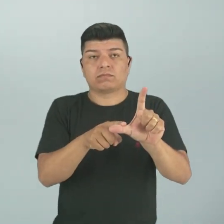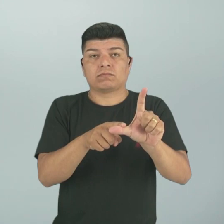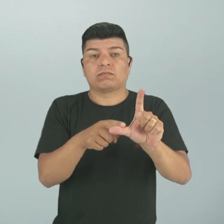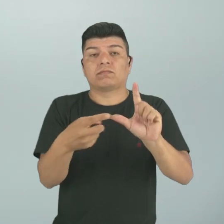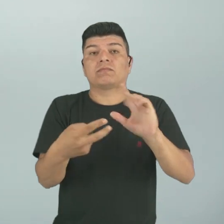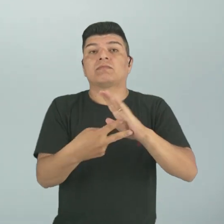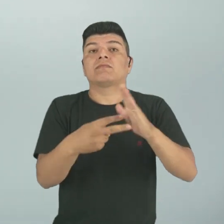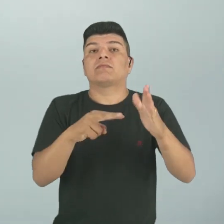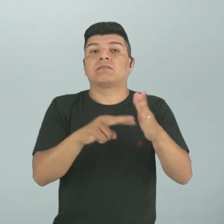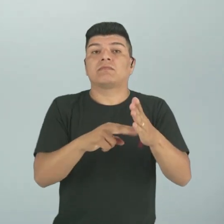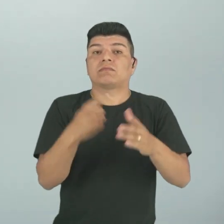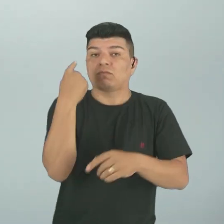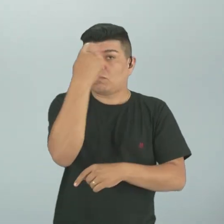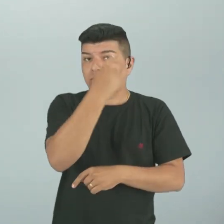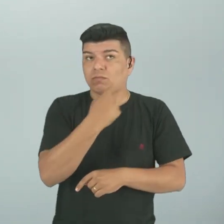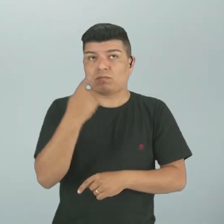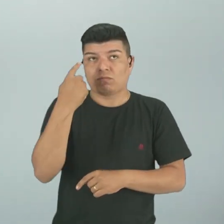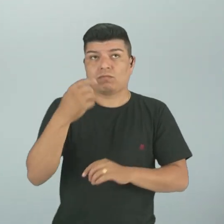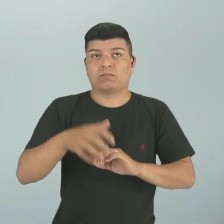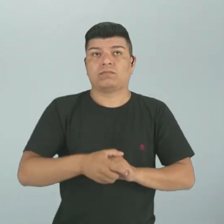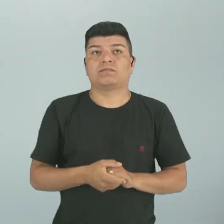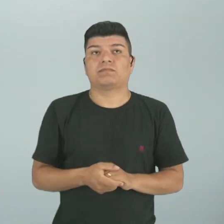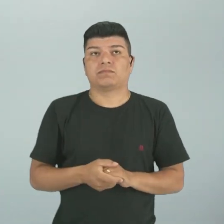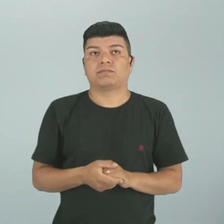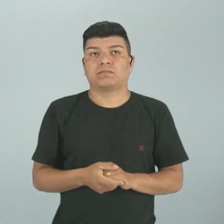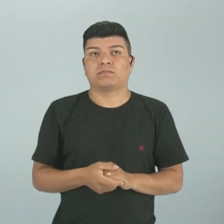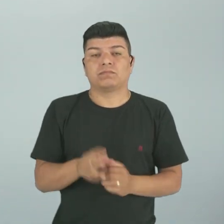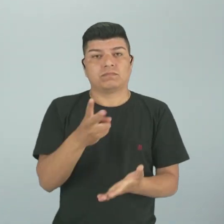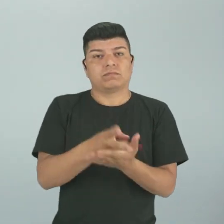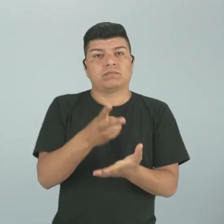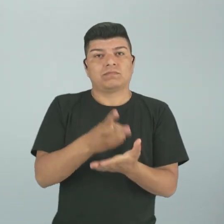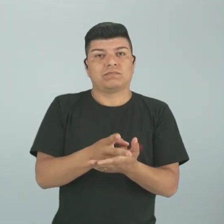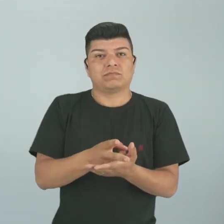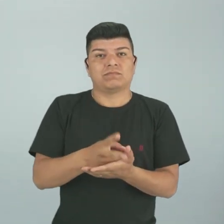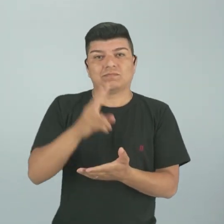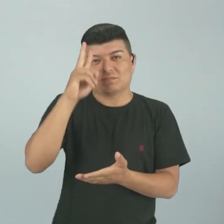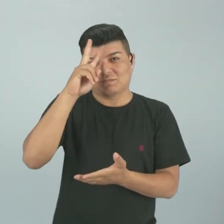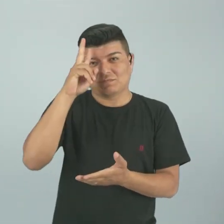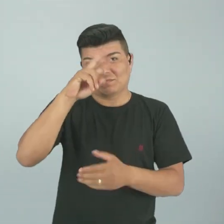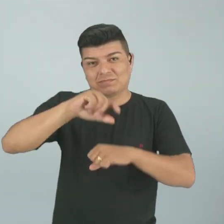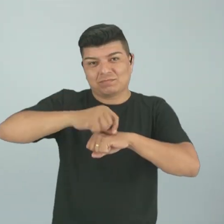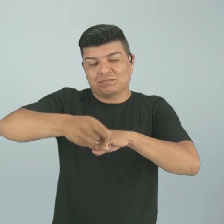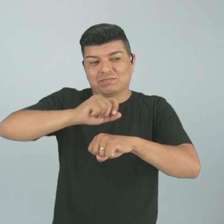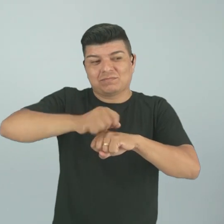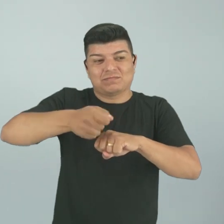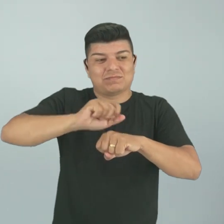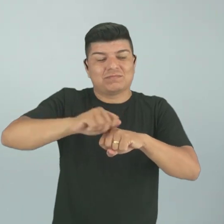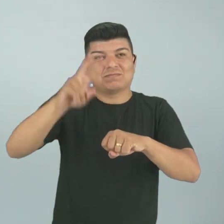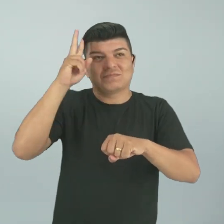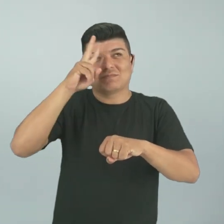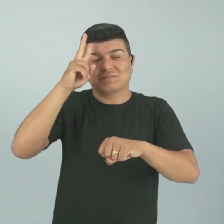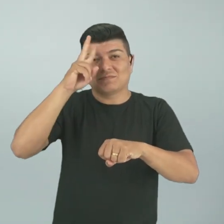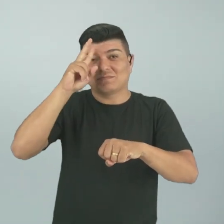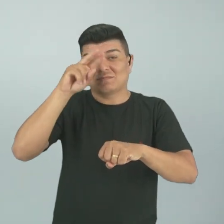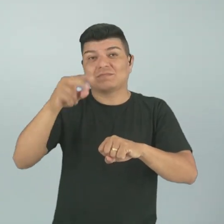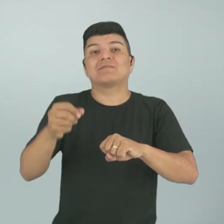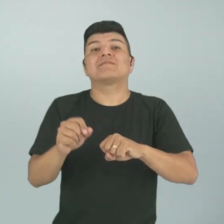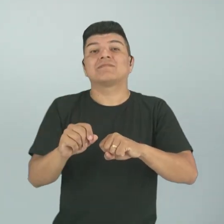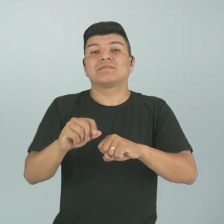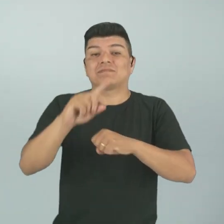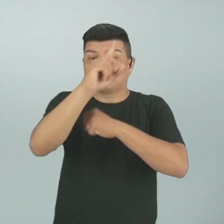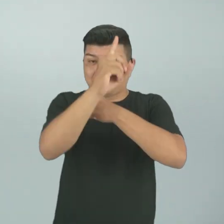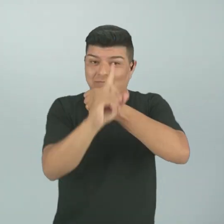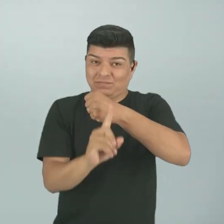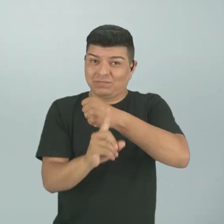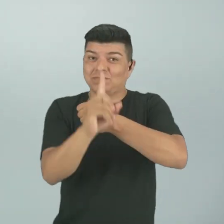equivale a uma hora. Então, toda vez que você for descascar a Tangerina, agora você vai lembrar do Meridiano de